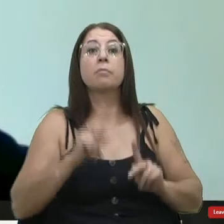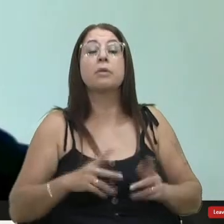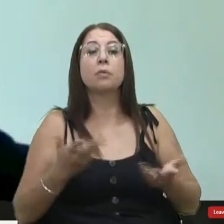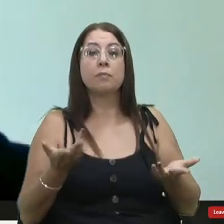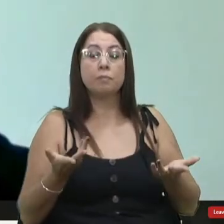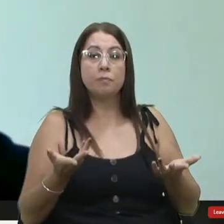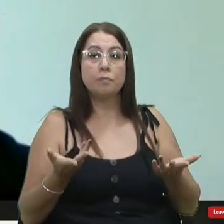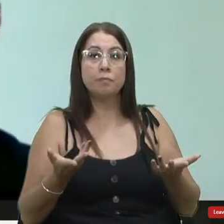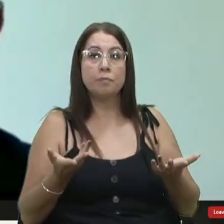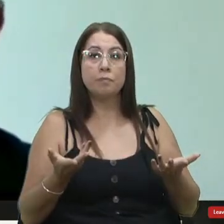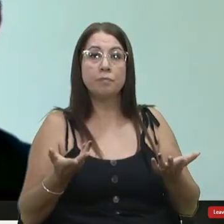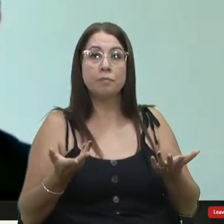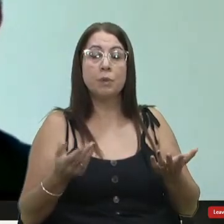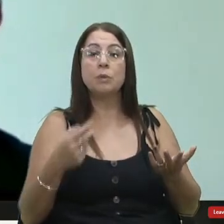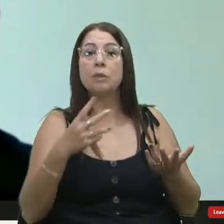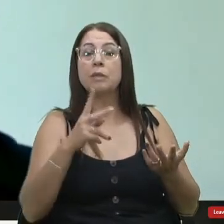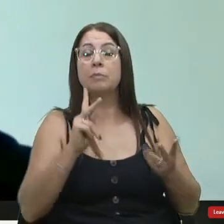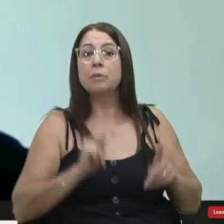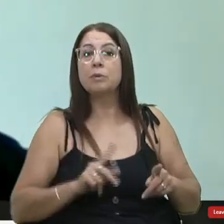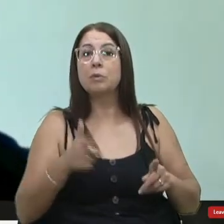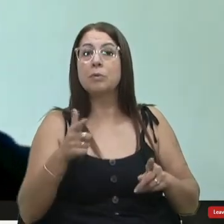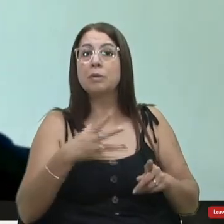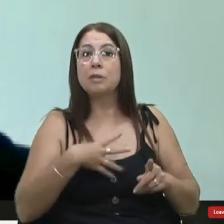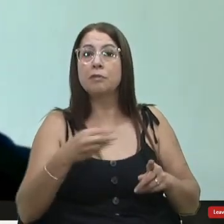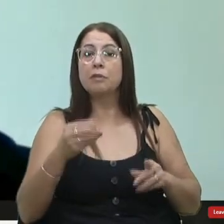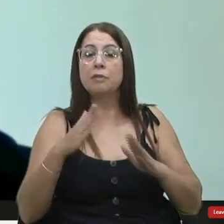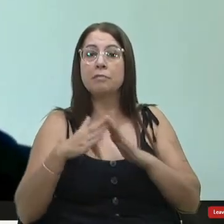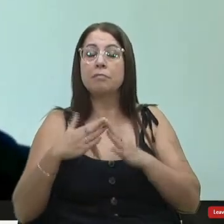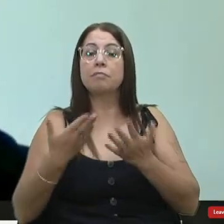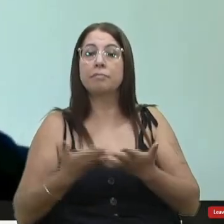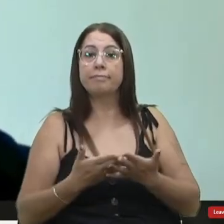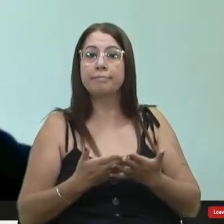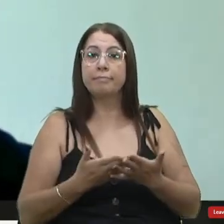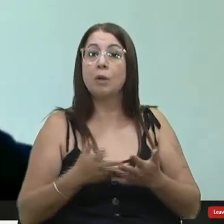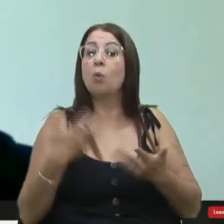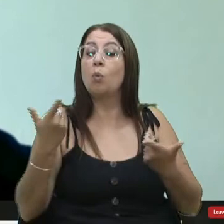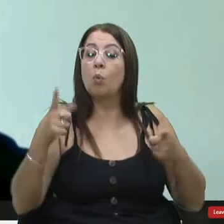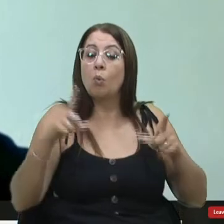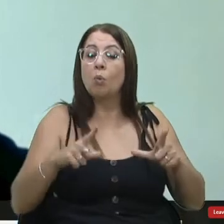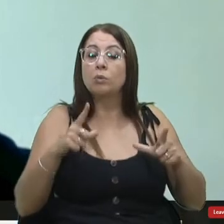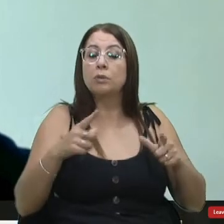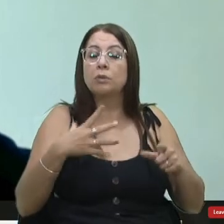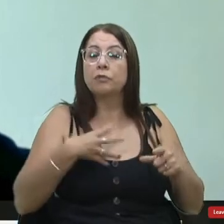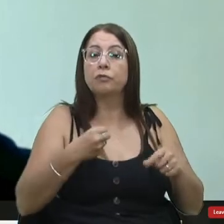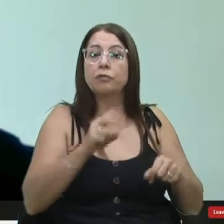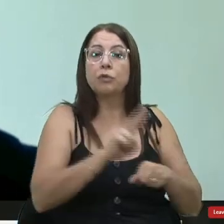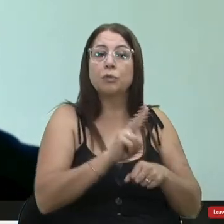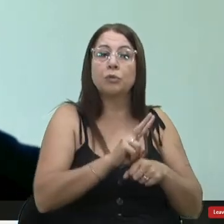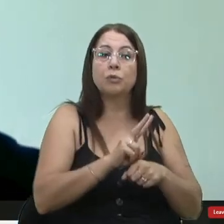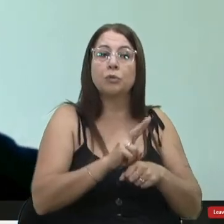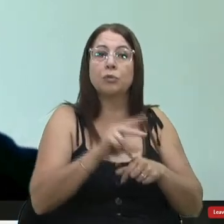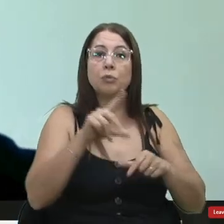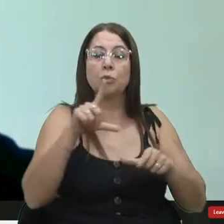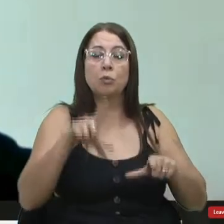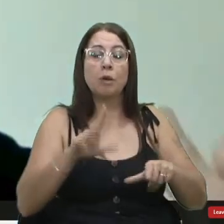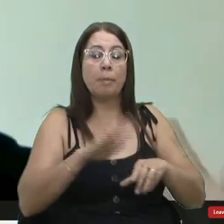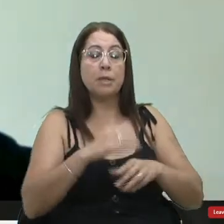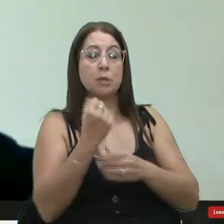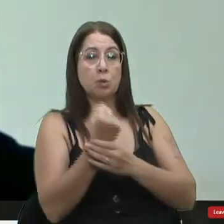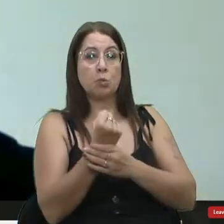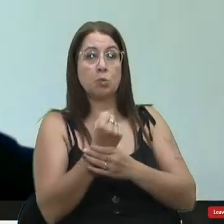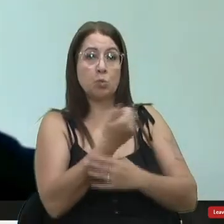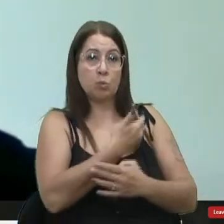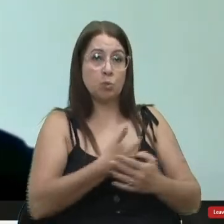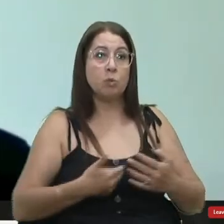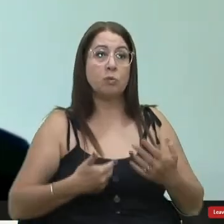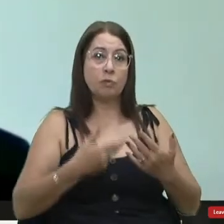ou essas pessoas não têm filhos em casa aonde é que estão ficando? o lugar mais seguro e o governador